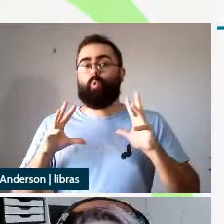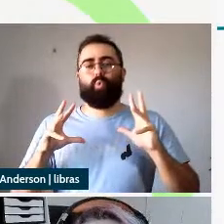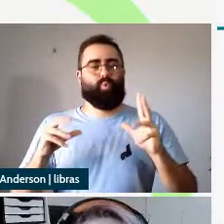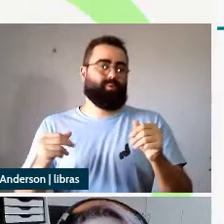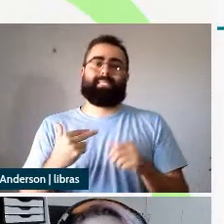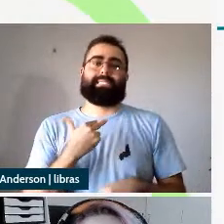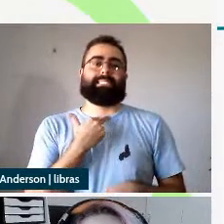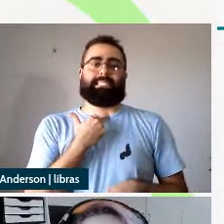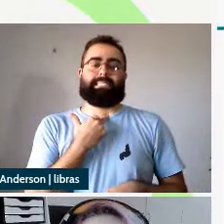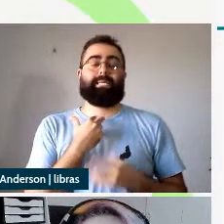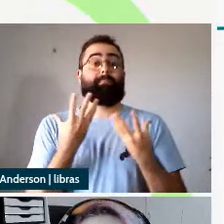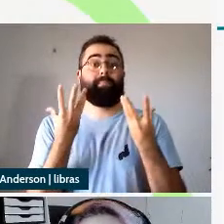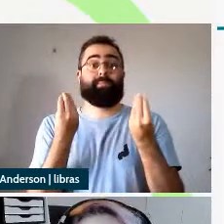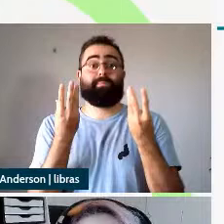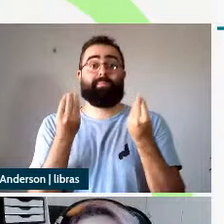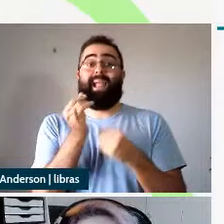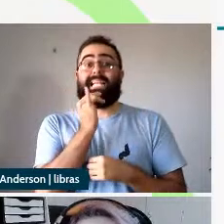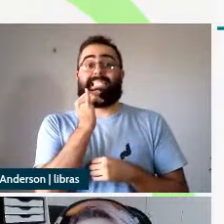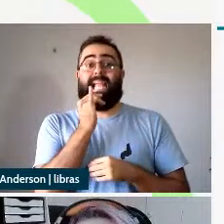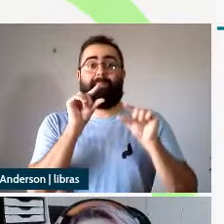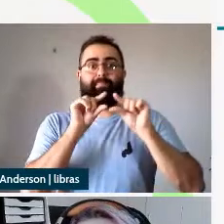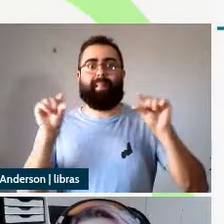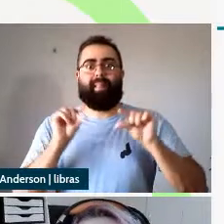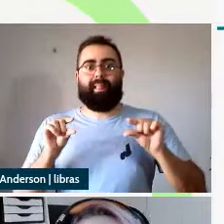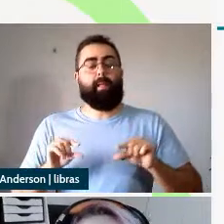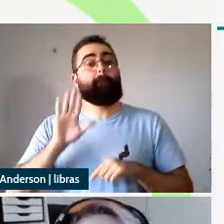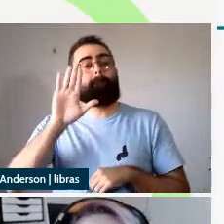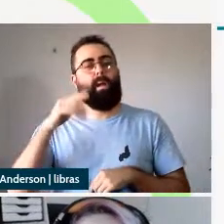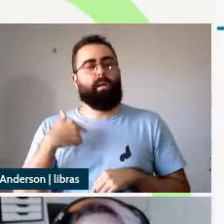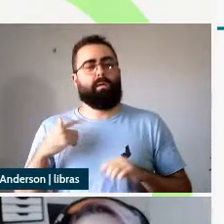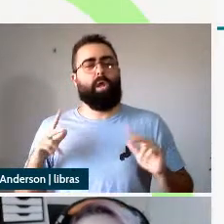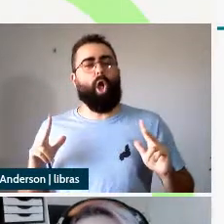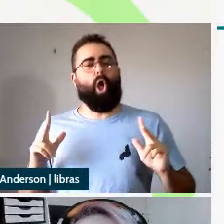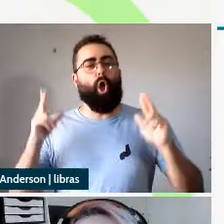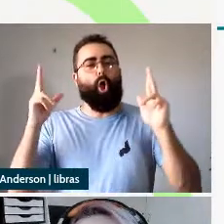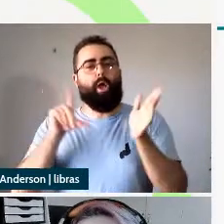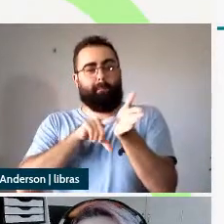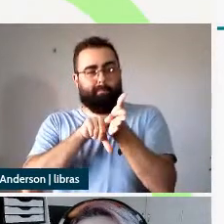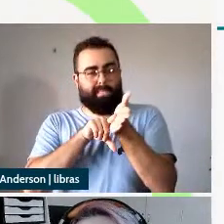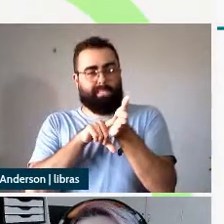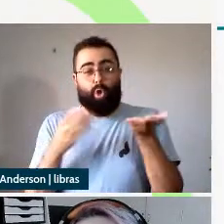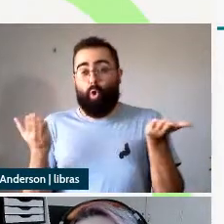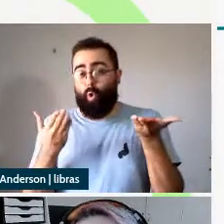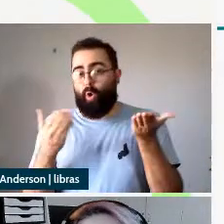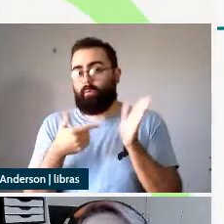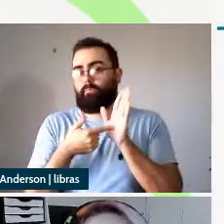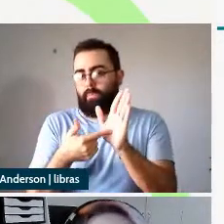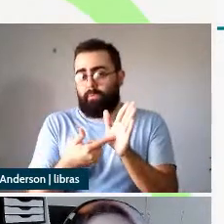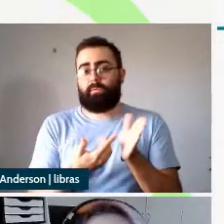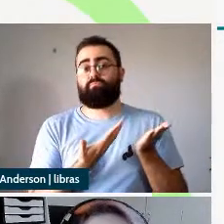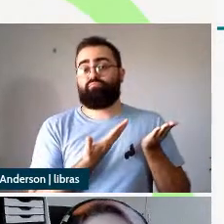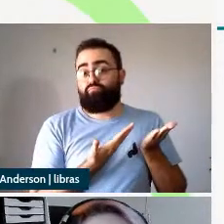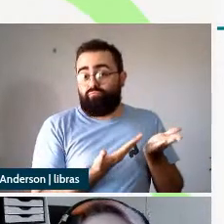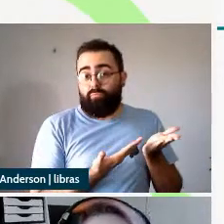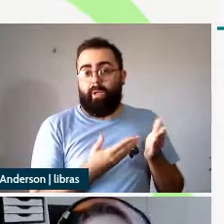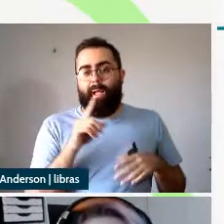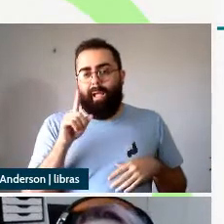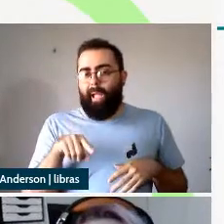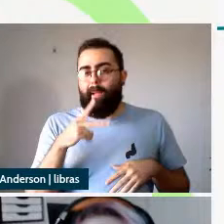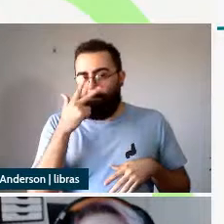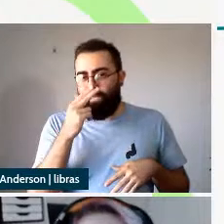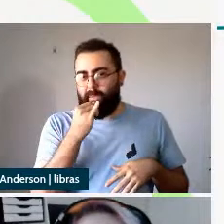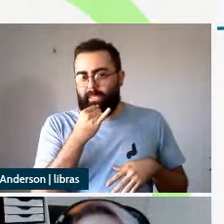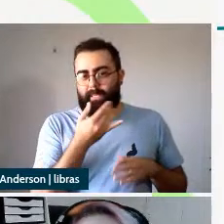muitas mas o recorte específico desse trabalho fica em torno de estruturas como a prova foi